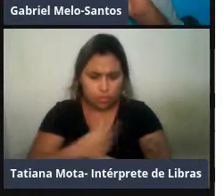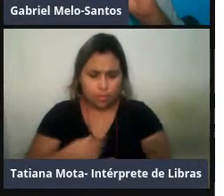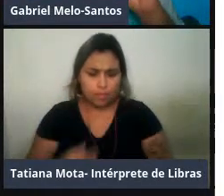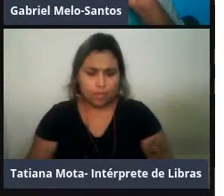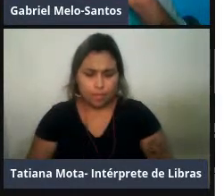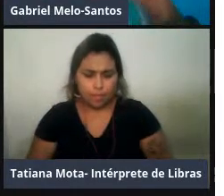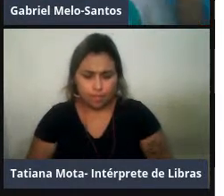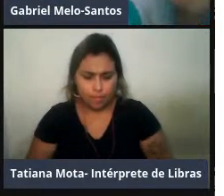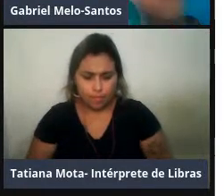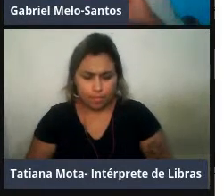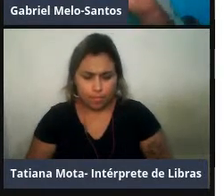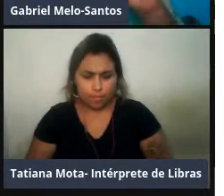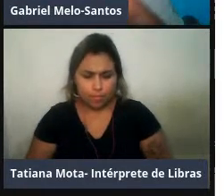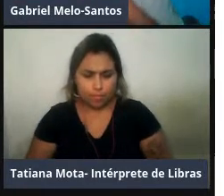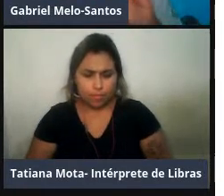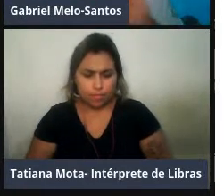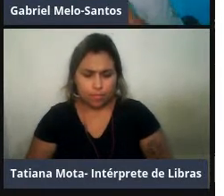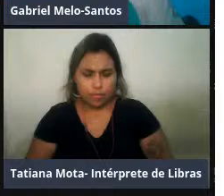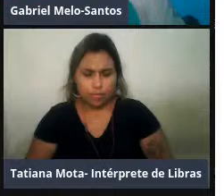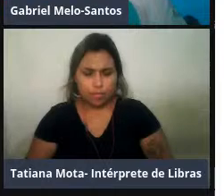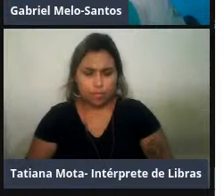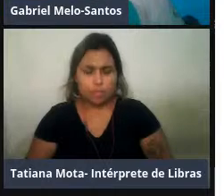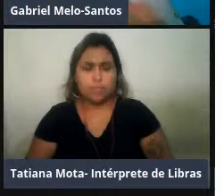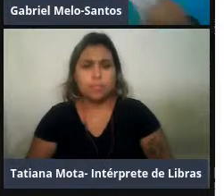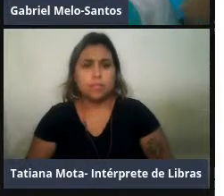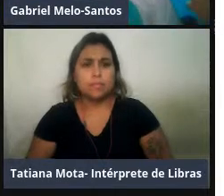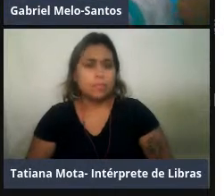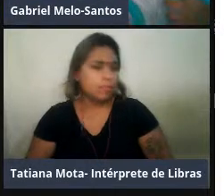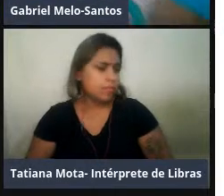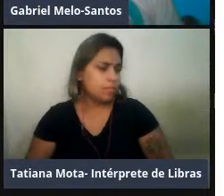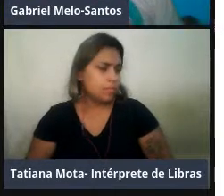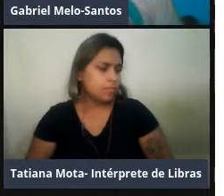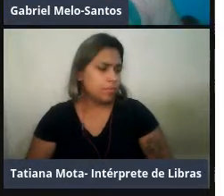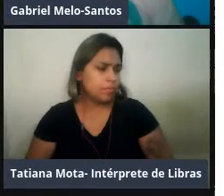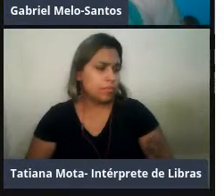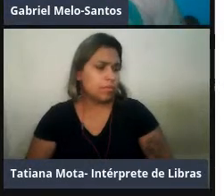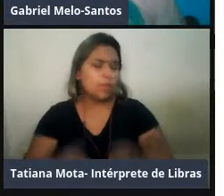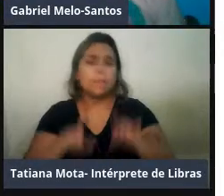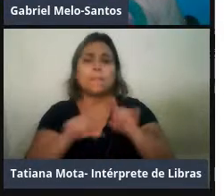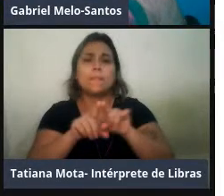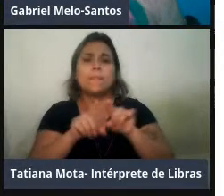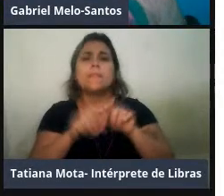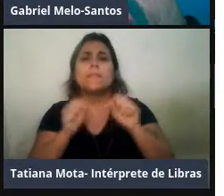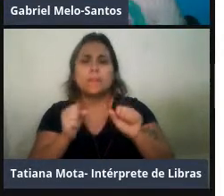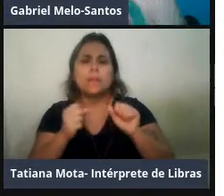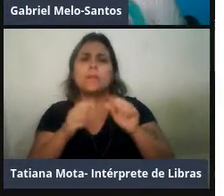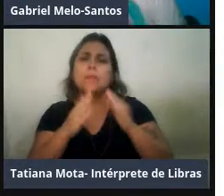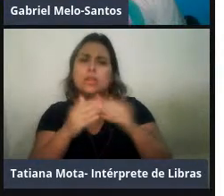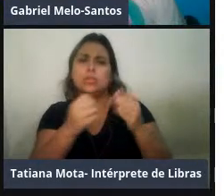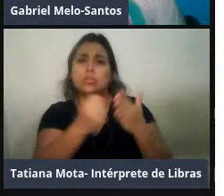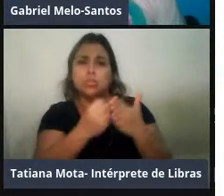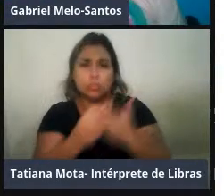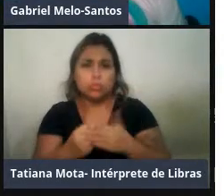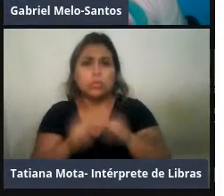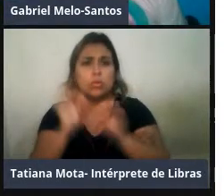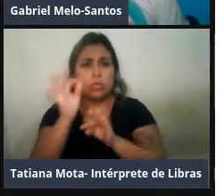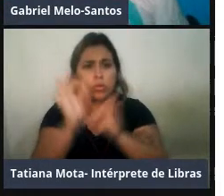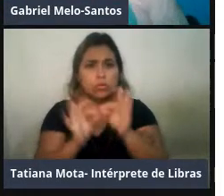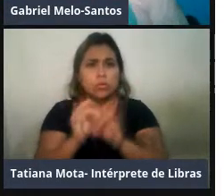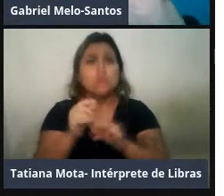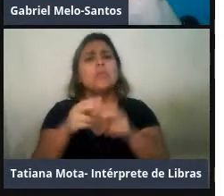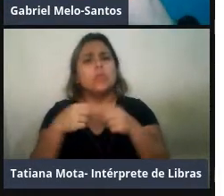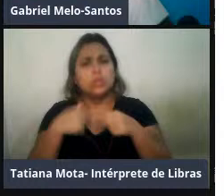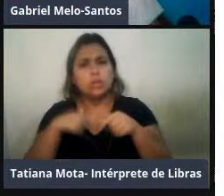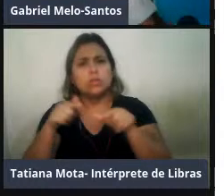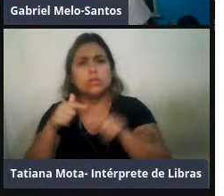parceiros aqui e ali que a gente poderia pedir a colaboração, por isso a gente então resolveu fazer esse trabalho, então